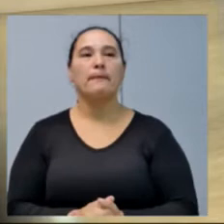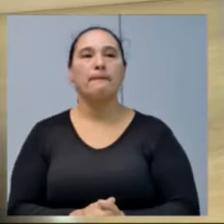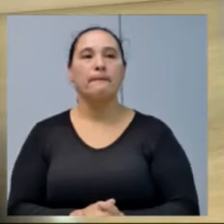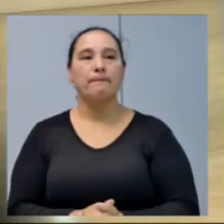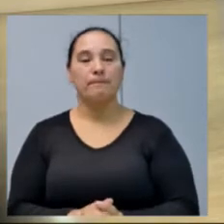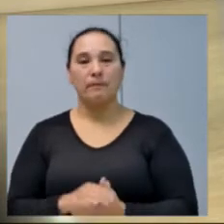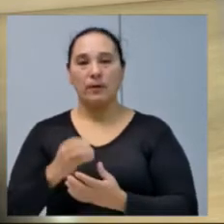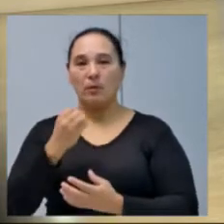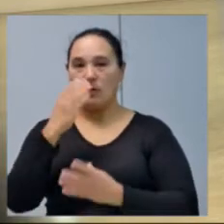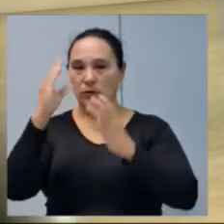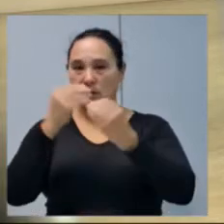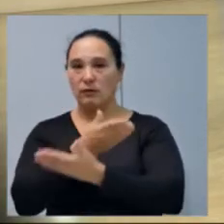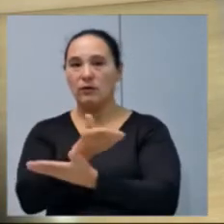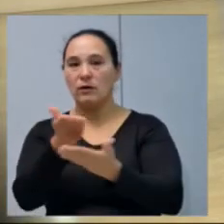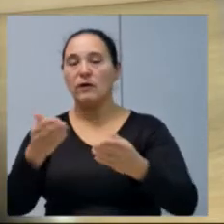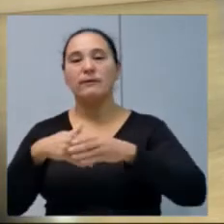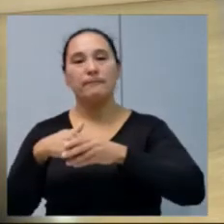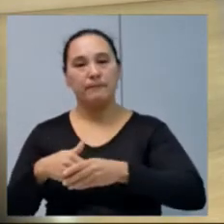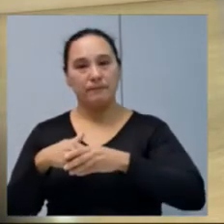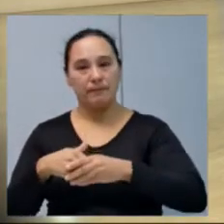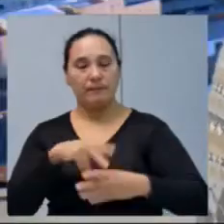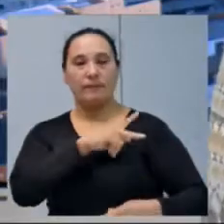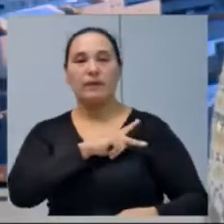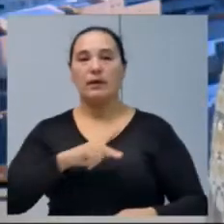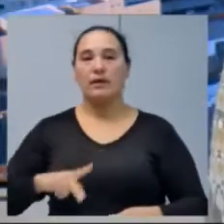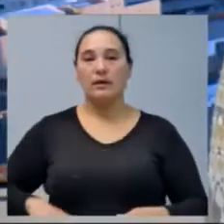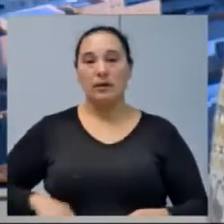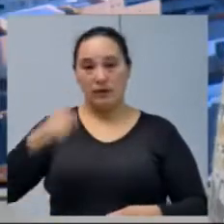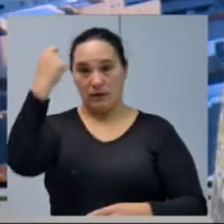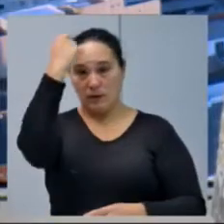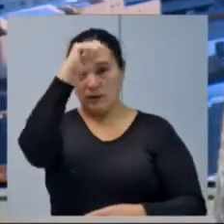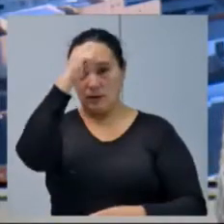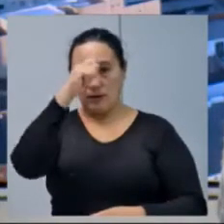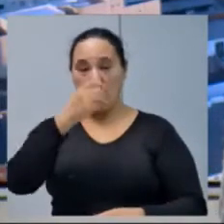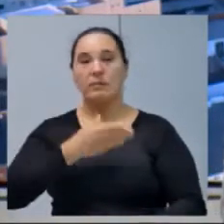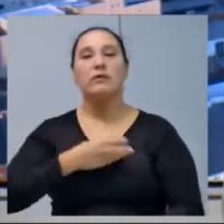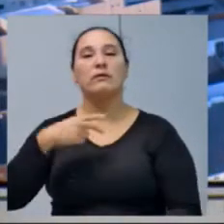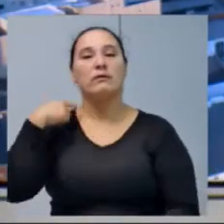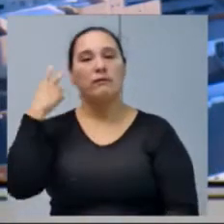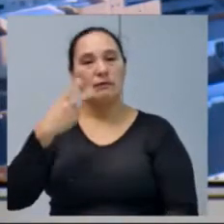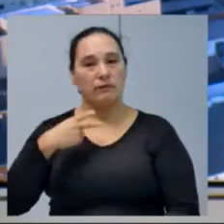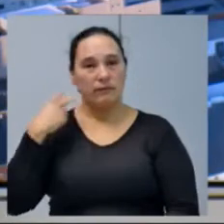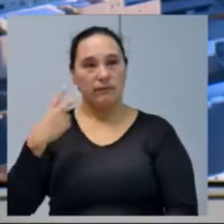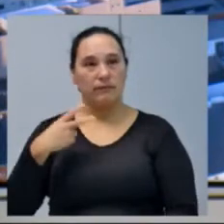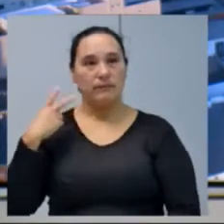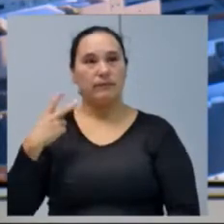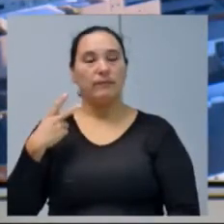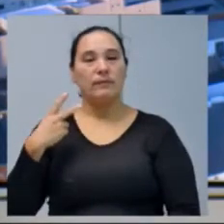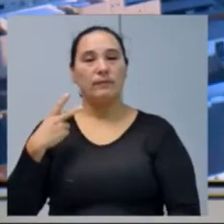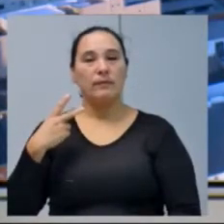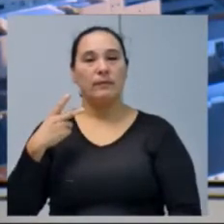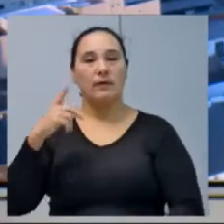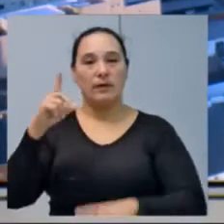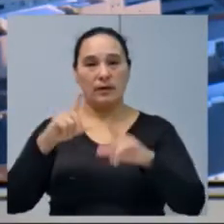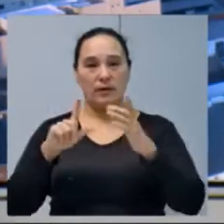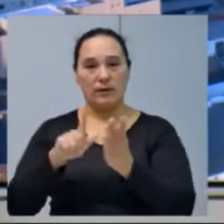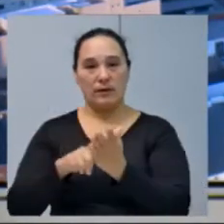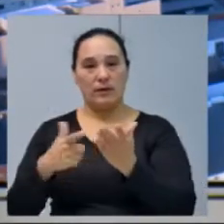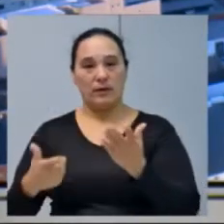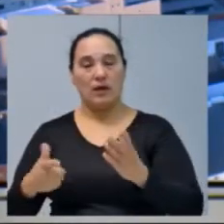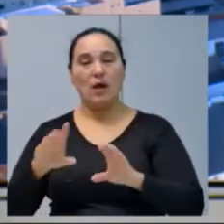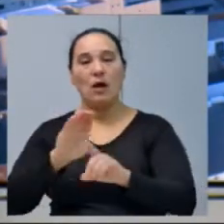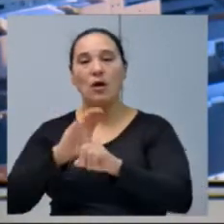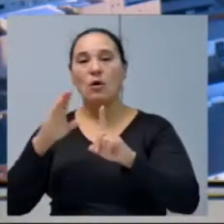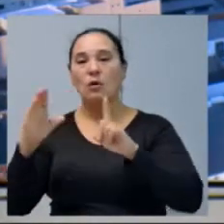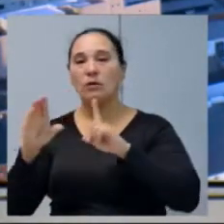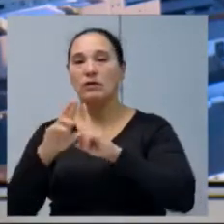Boa noite a todos. Vou cumprimentar o presidente Adriano, colegas vereadores, imprensa, toda imprensa, comunidade